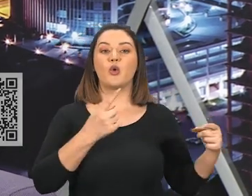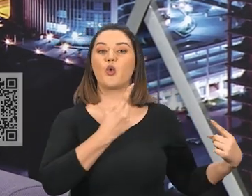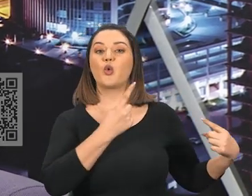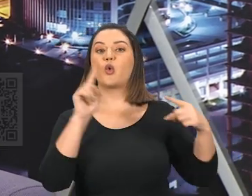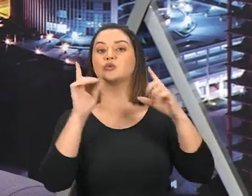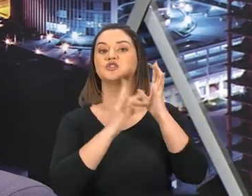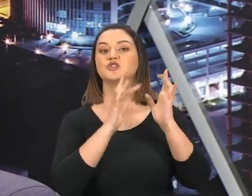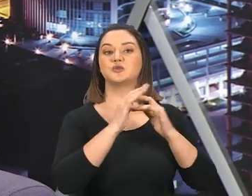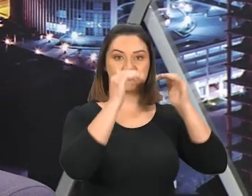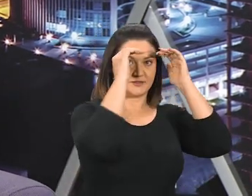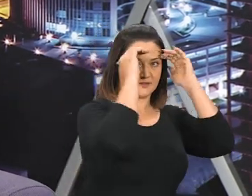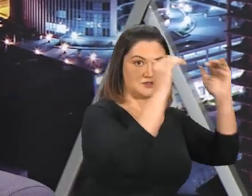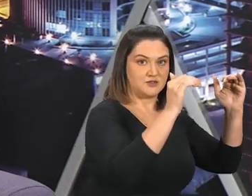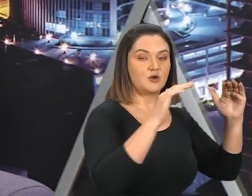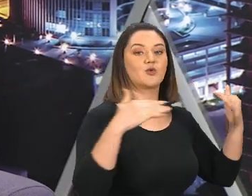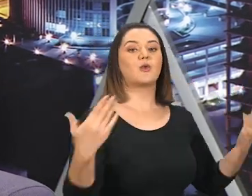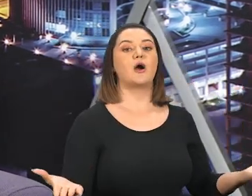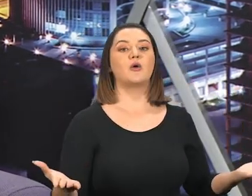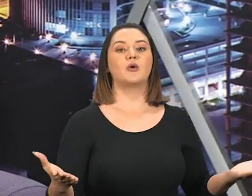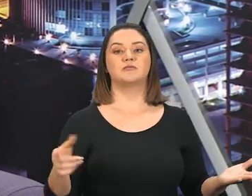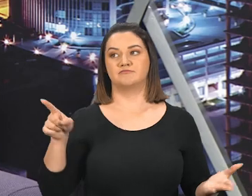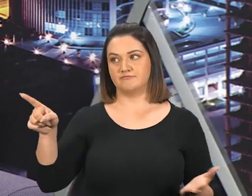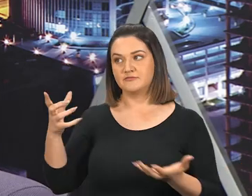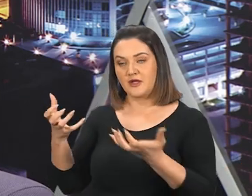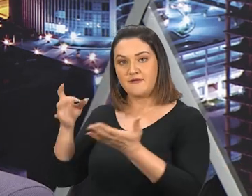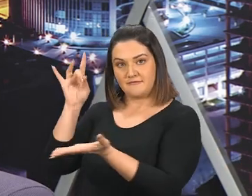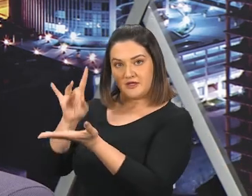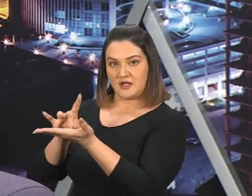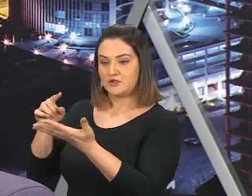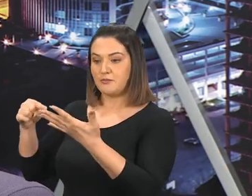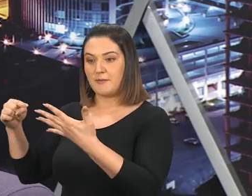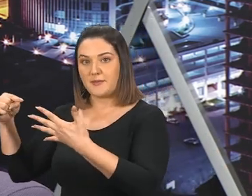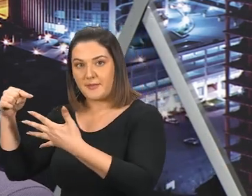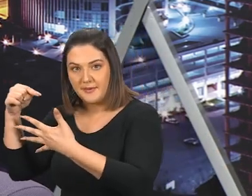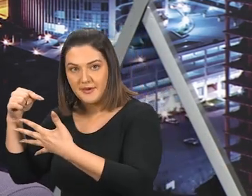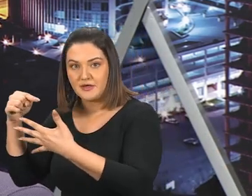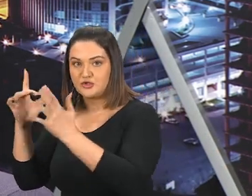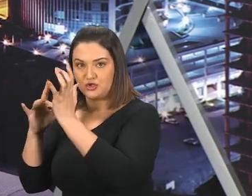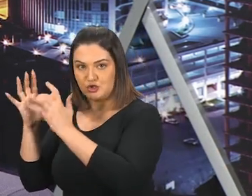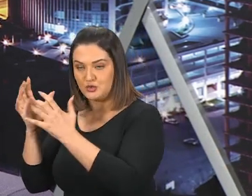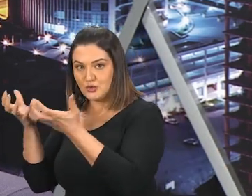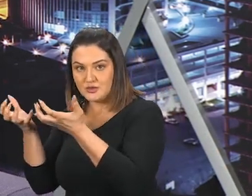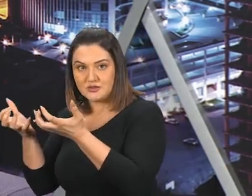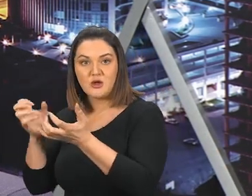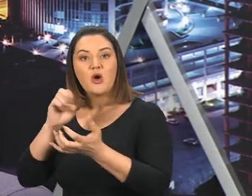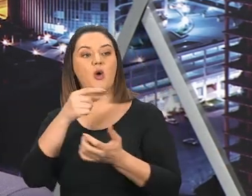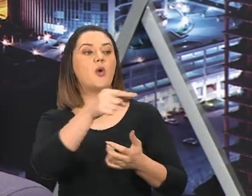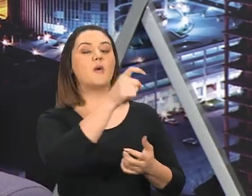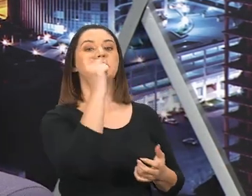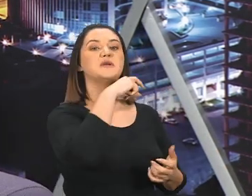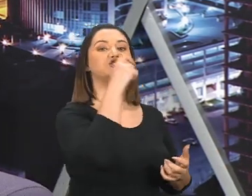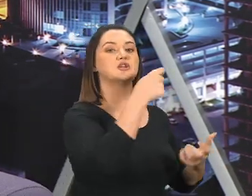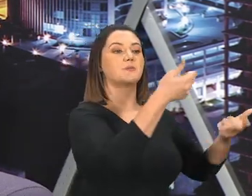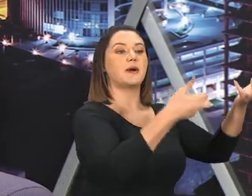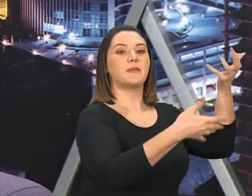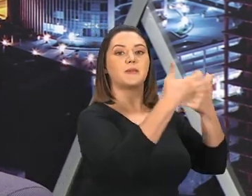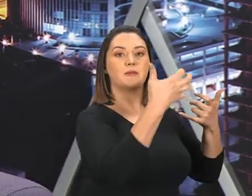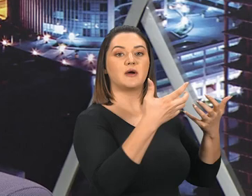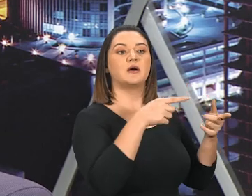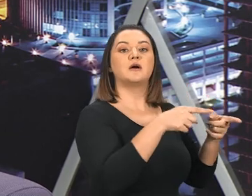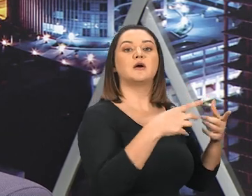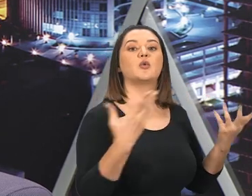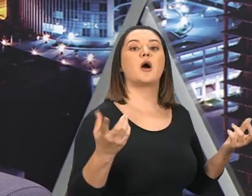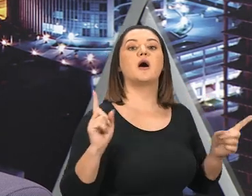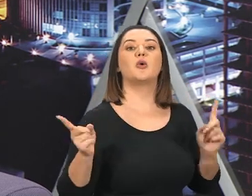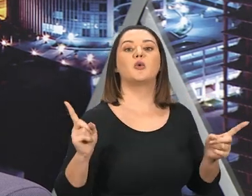Obedecer, Obedecer as verdades, de Cristo, Ou seguir os enganos, Do anticristo, Eu já decidi, Eu já